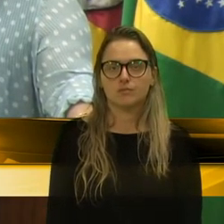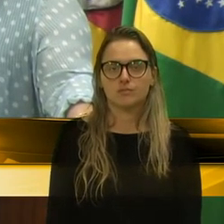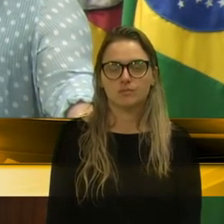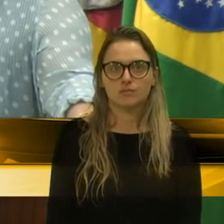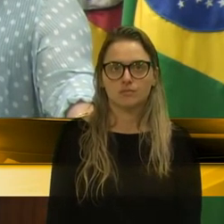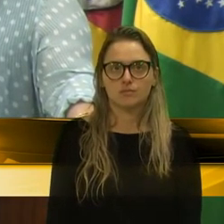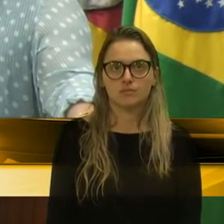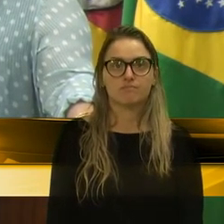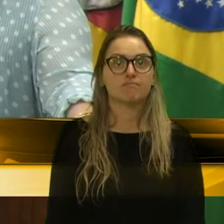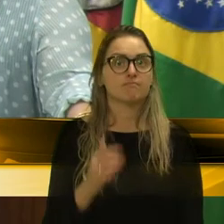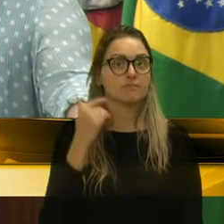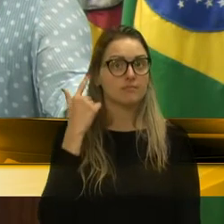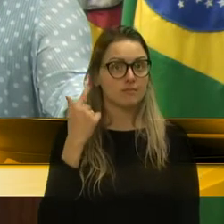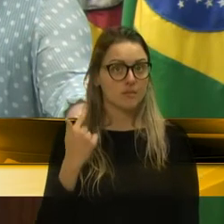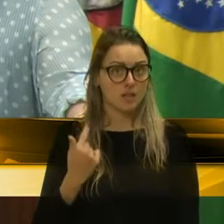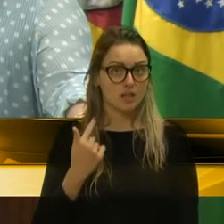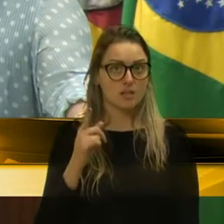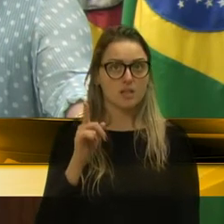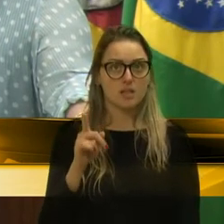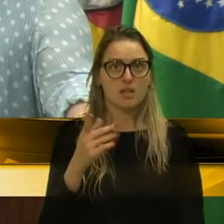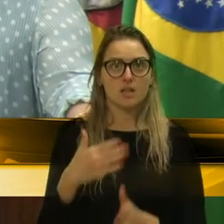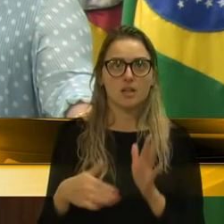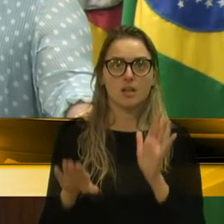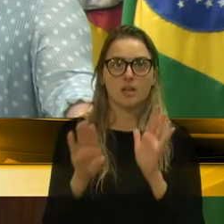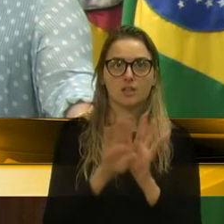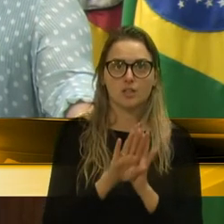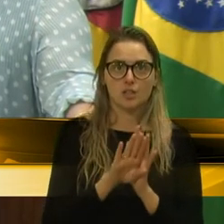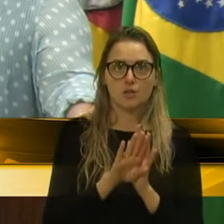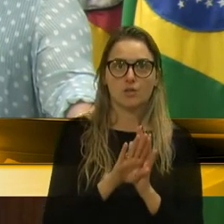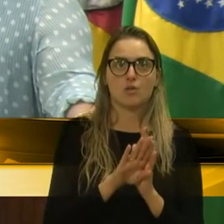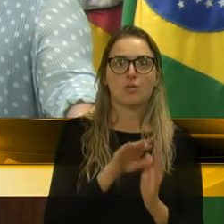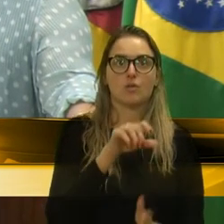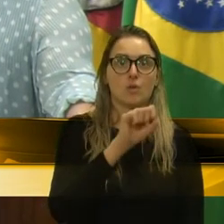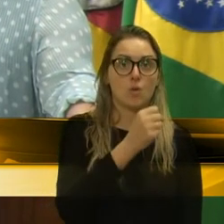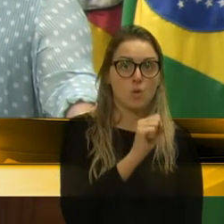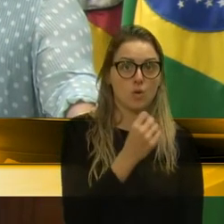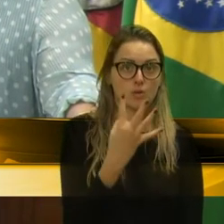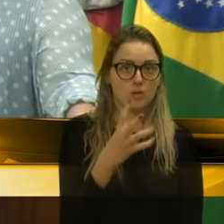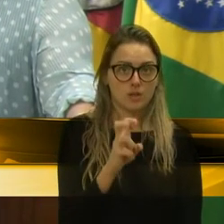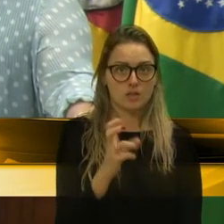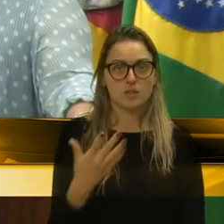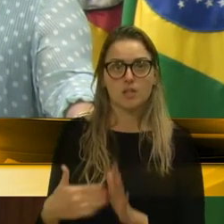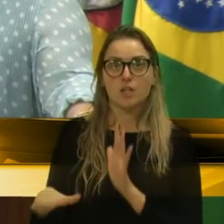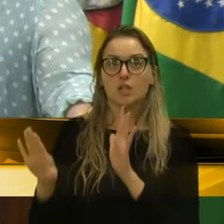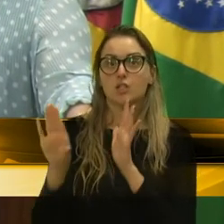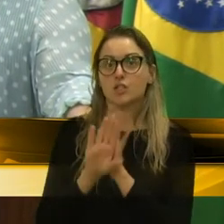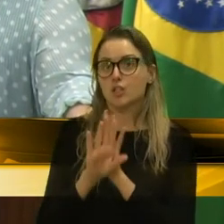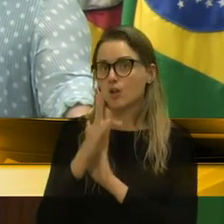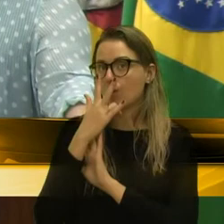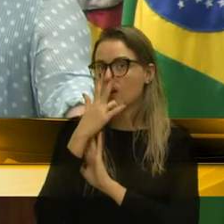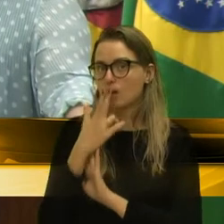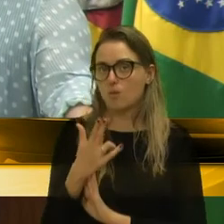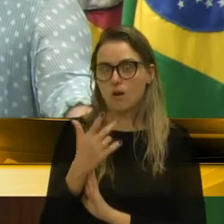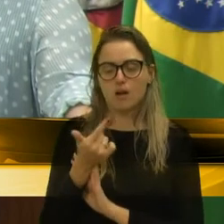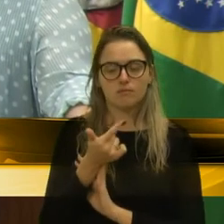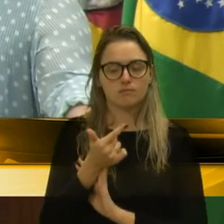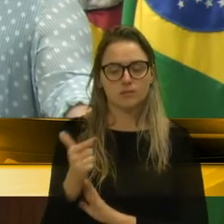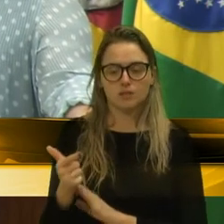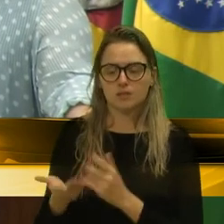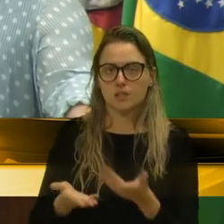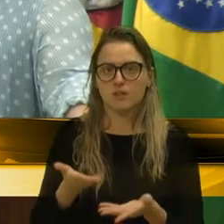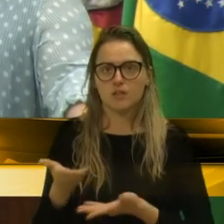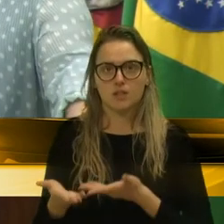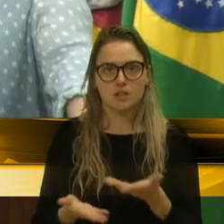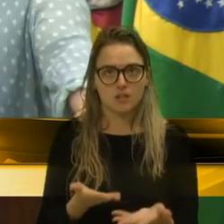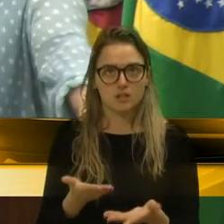Ó, Gladys, ela chegou 15 para as 9, chegou em casa do mesmo jeito, não foi atendido e está